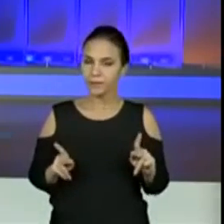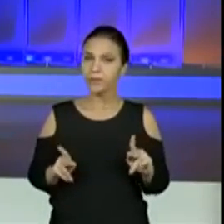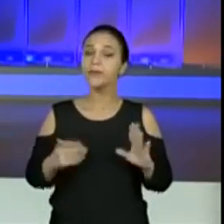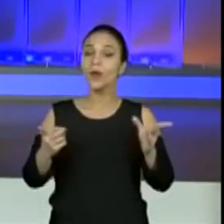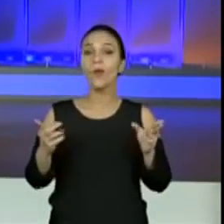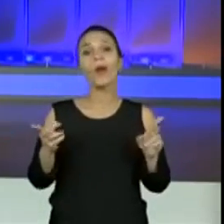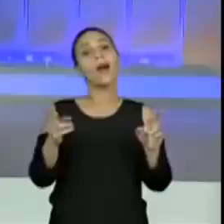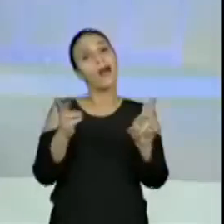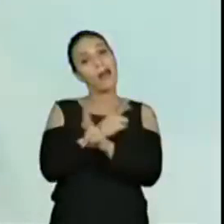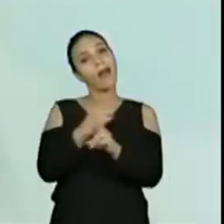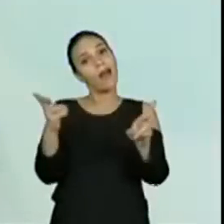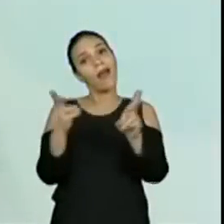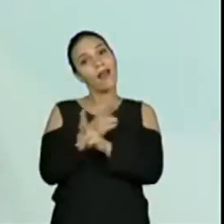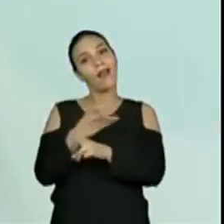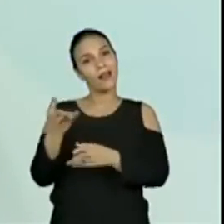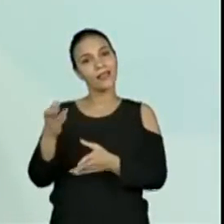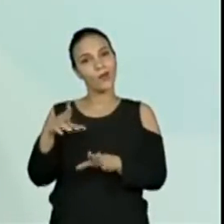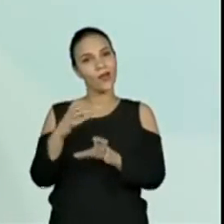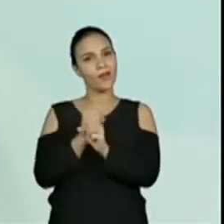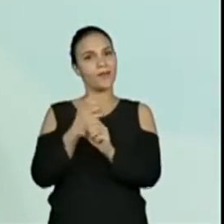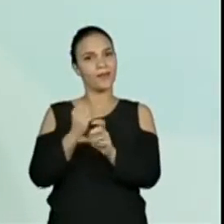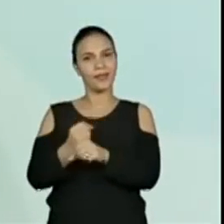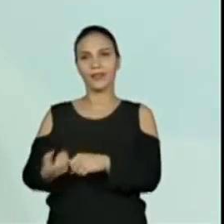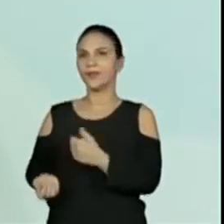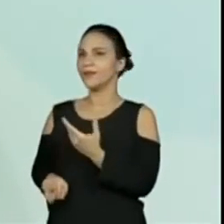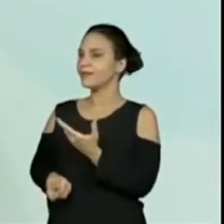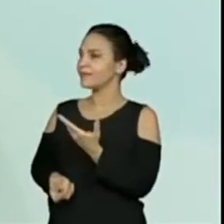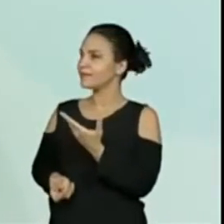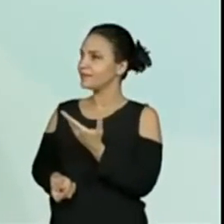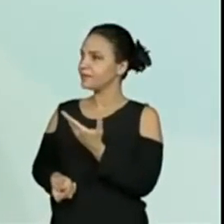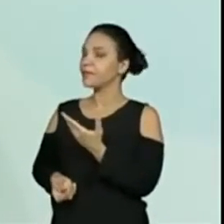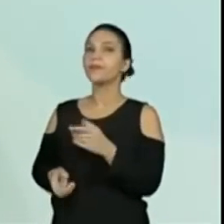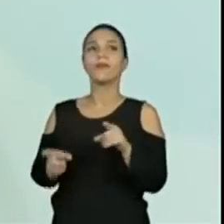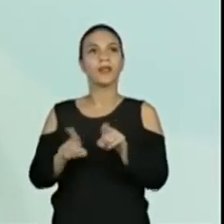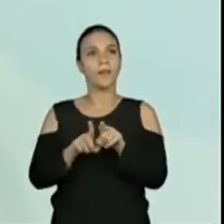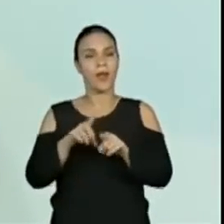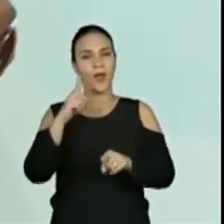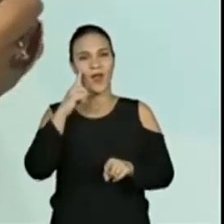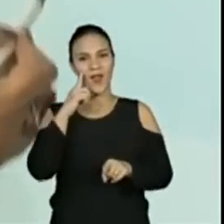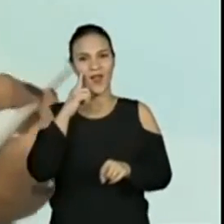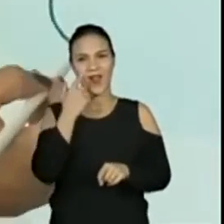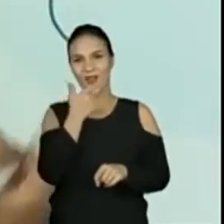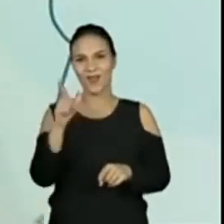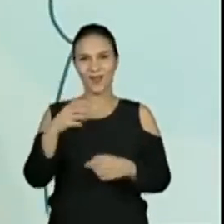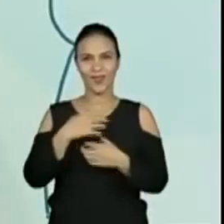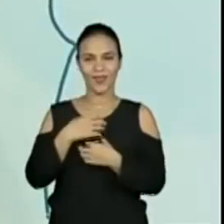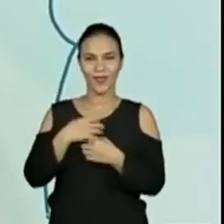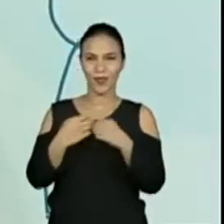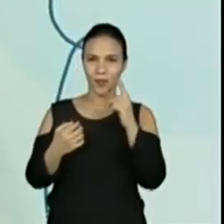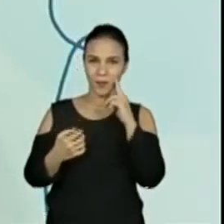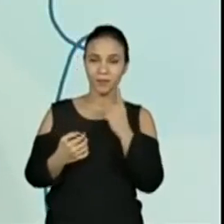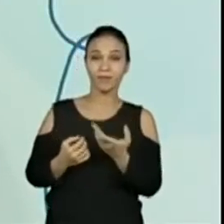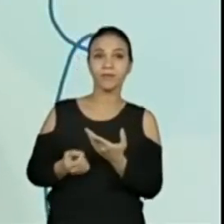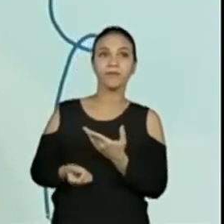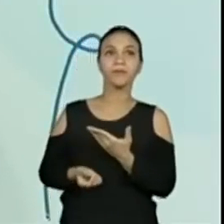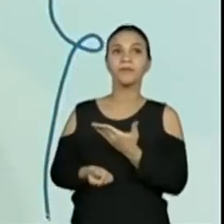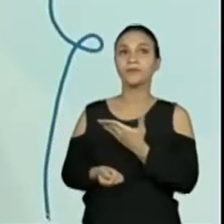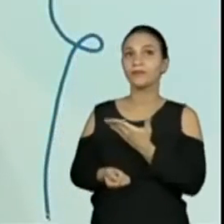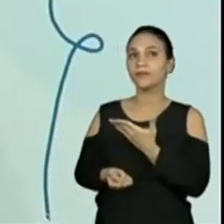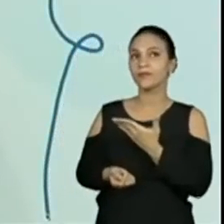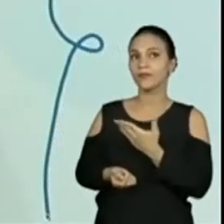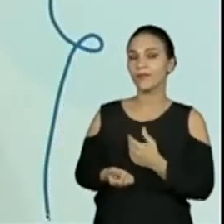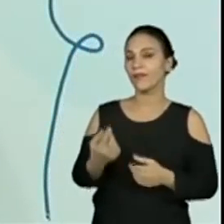relação entre as operações, tá? Aqui a gente mostra também, ó, naquela outra configuração, só para vocês